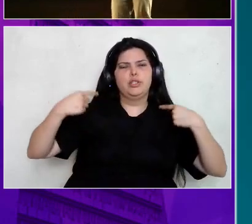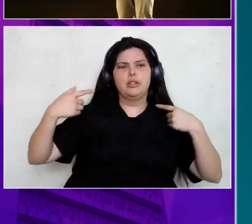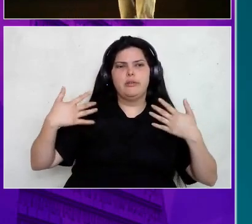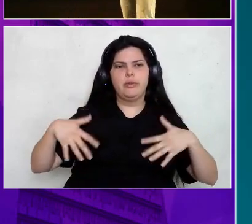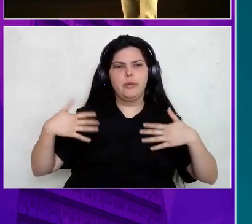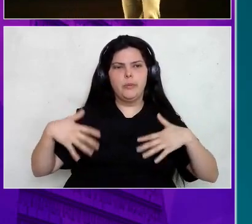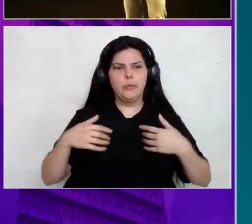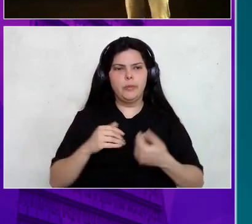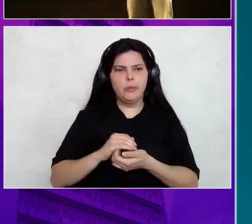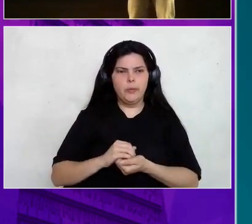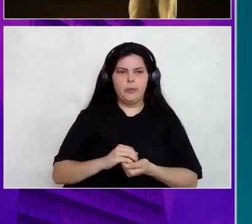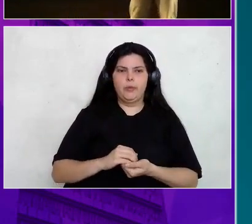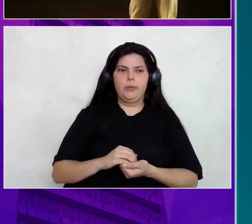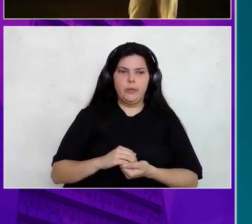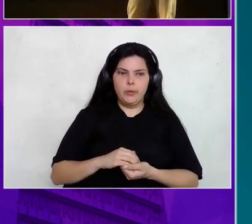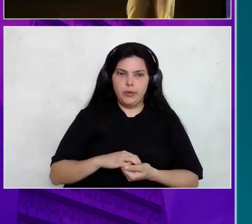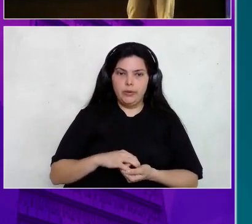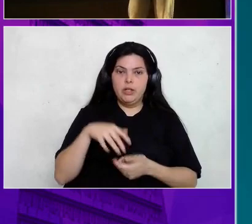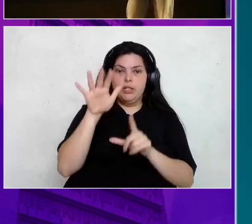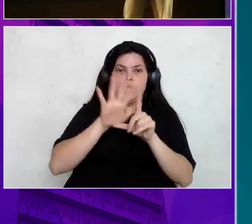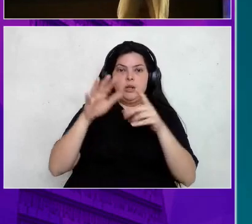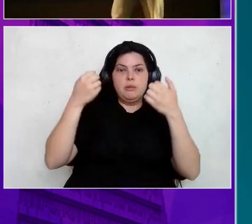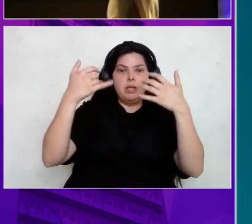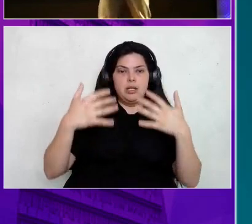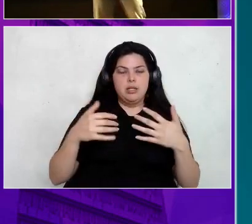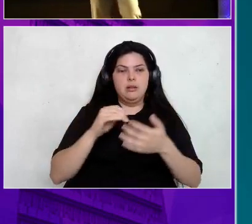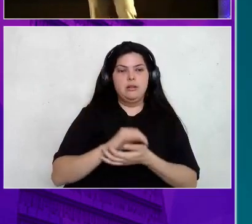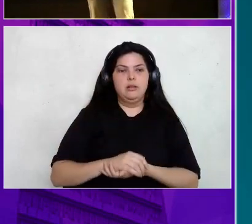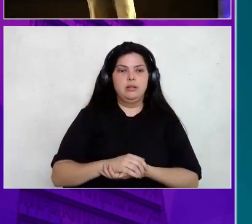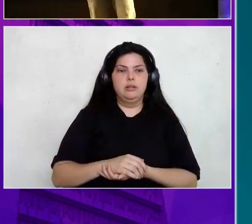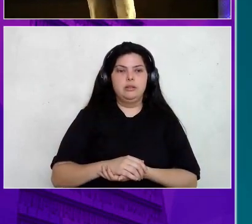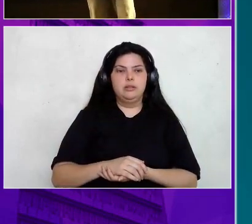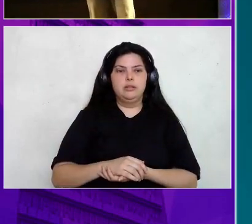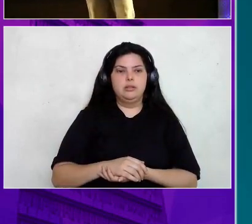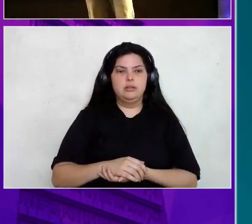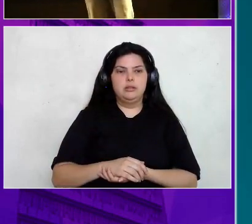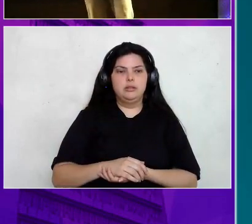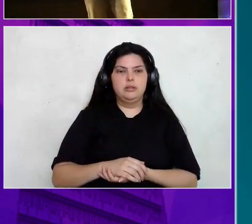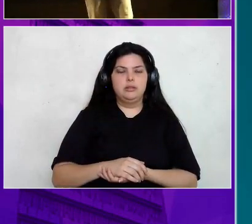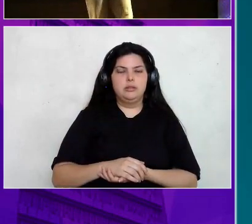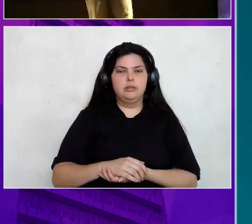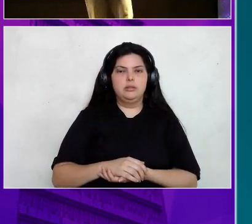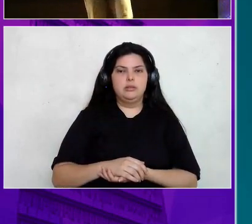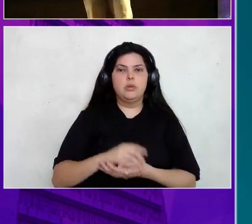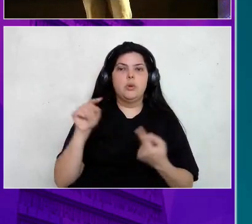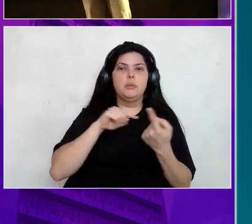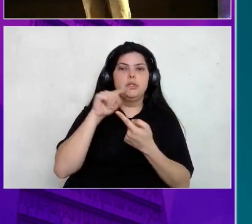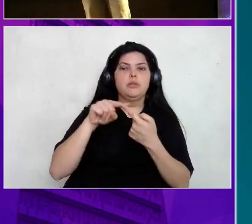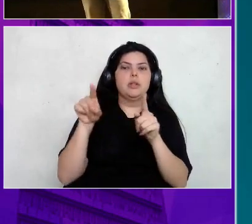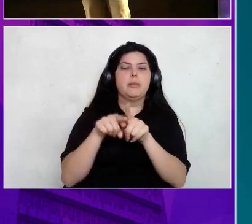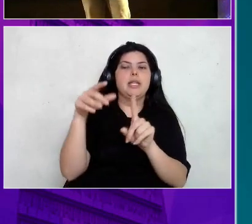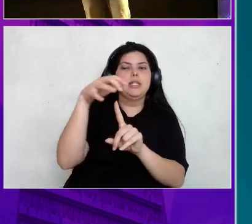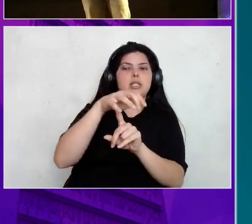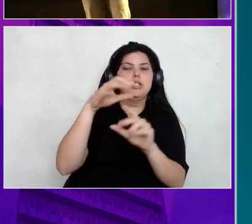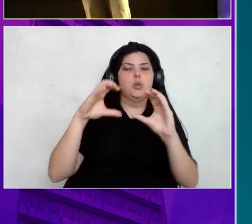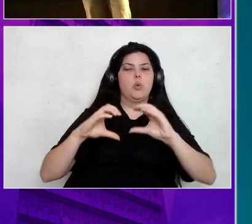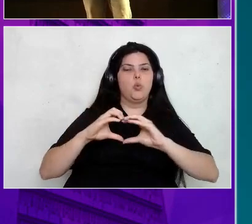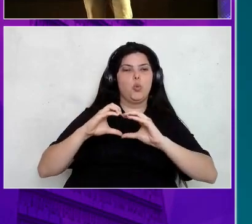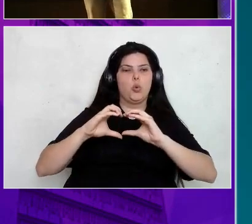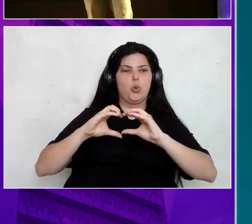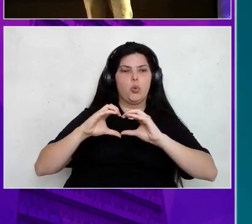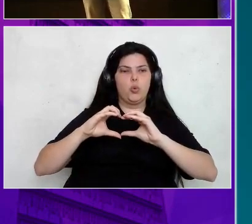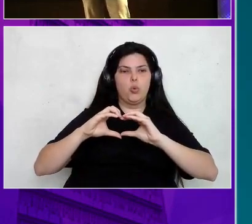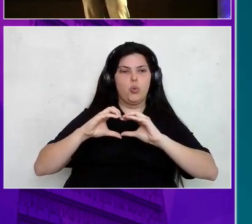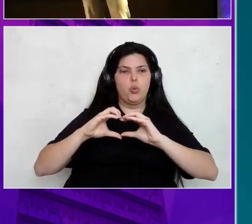vou dar um geral para vocês sobre isso. Esse é o meu objetivo hoje. E depois, estamos lá no stand da Oracle, né? Tem lá um workshop